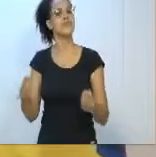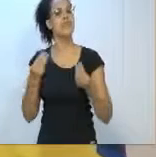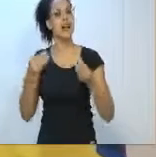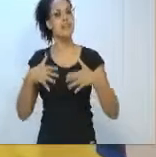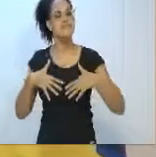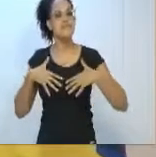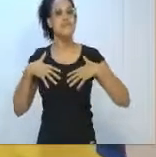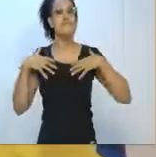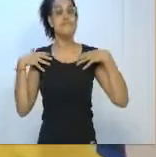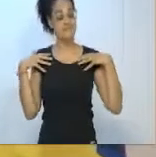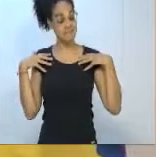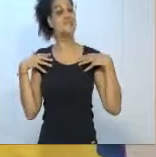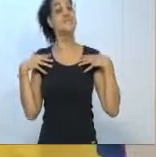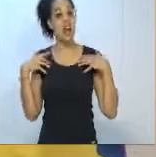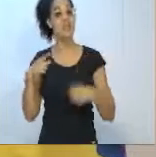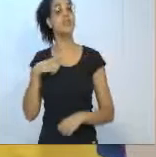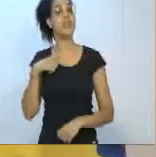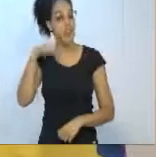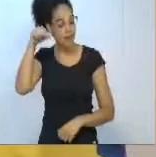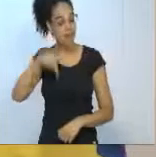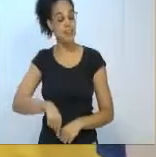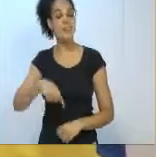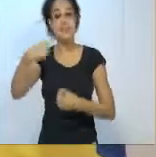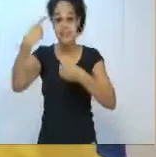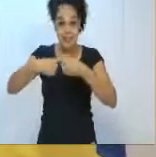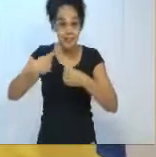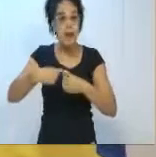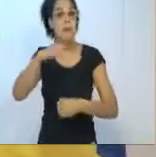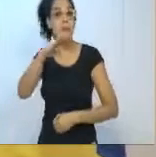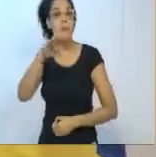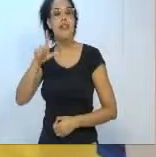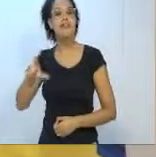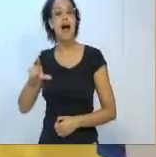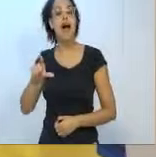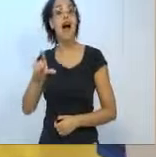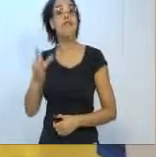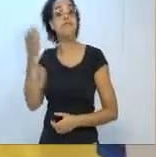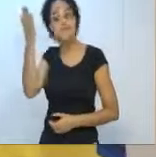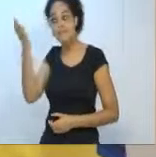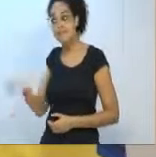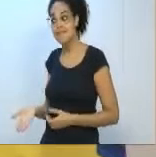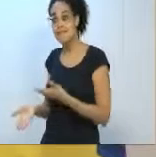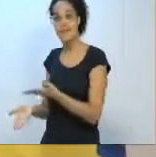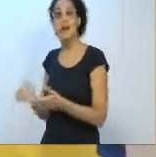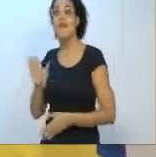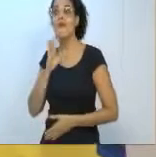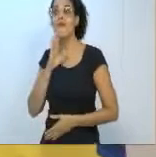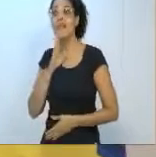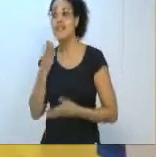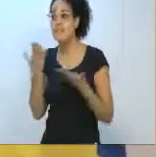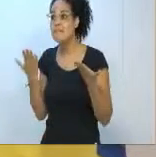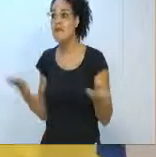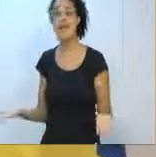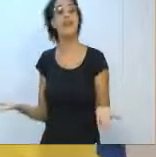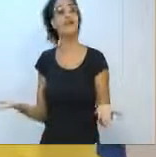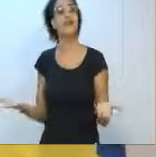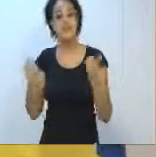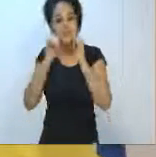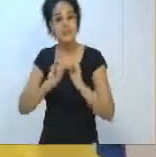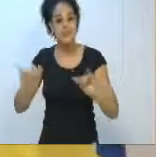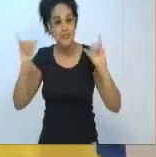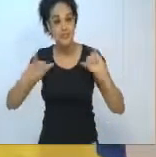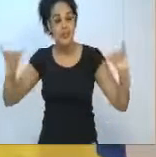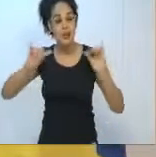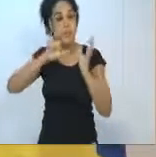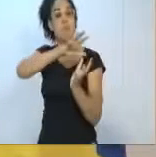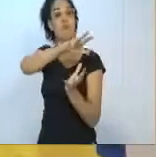sermos blumenauenses e termos aqui cidadão com tamanho conhecimento, com tamanha divulgação a nível de